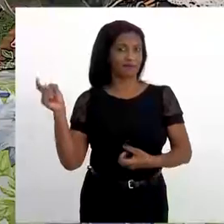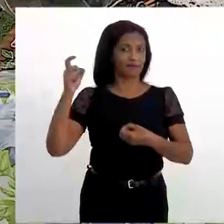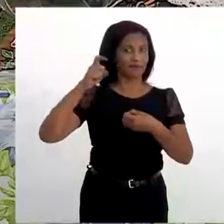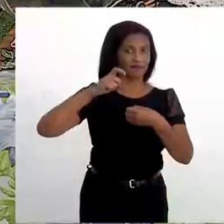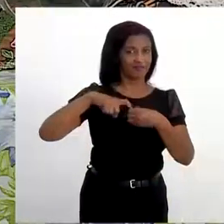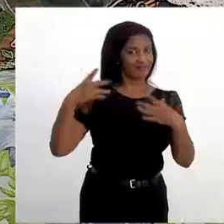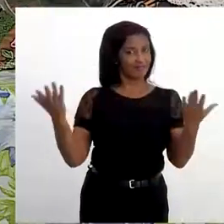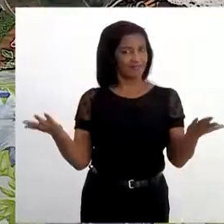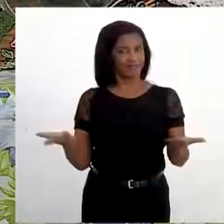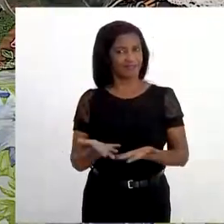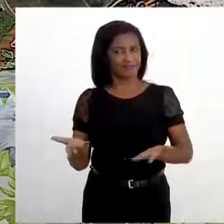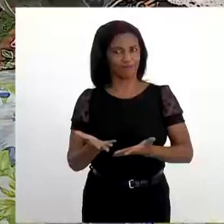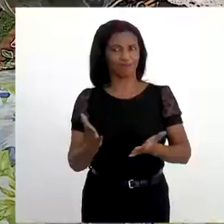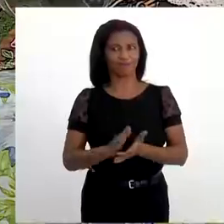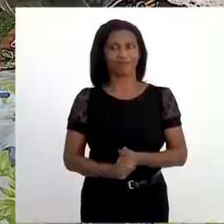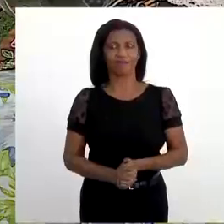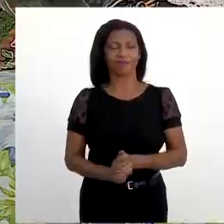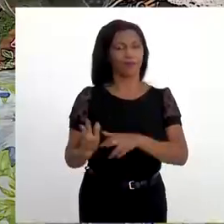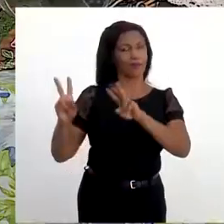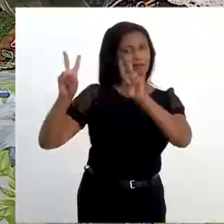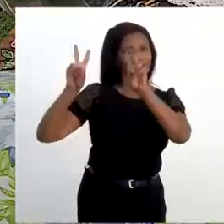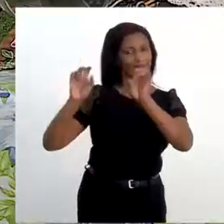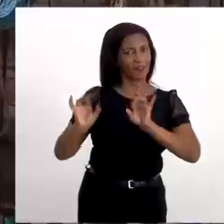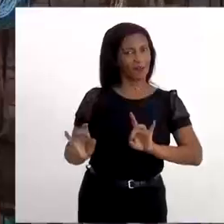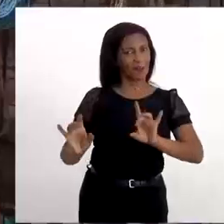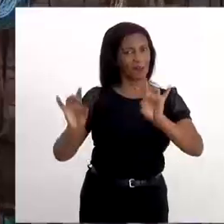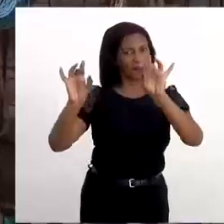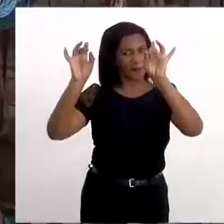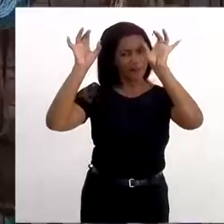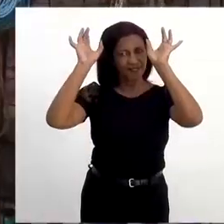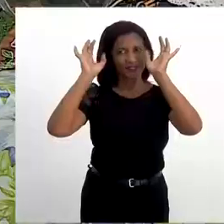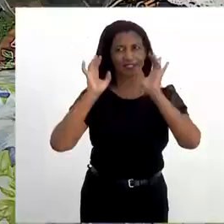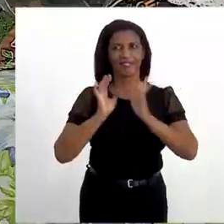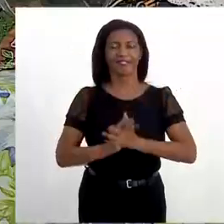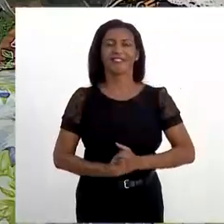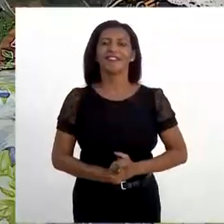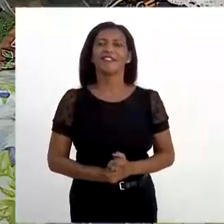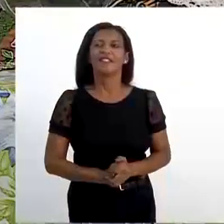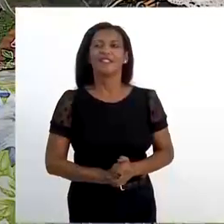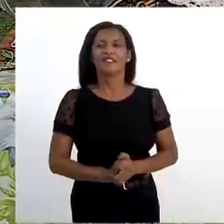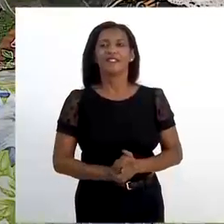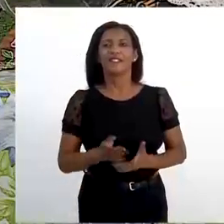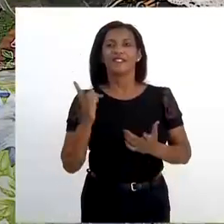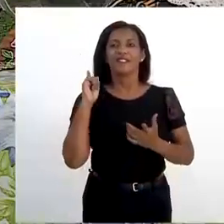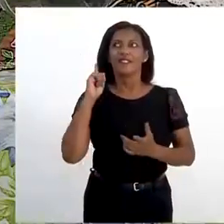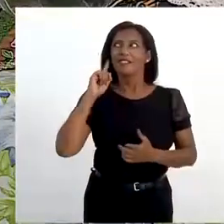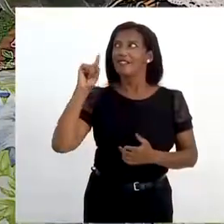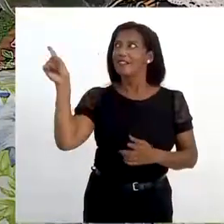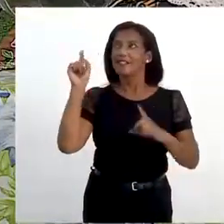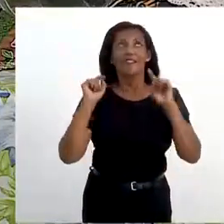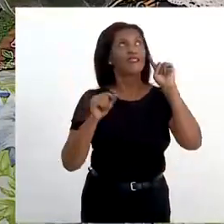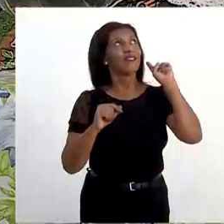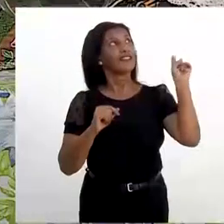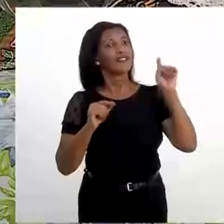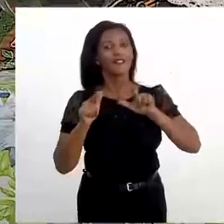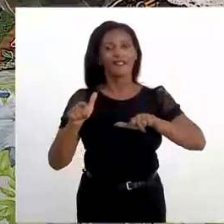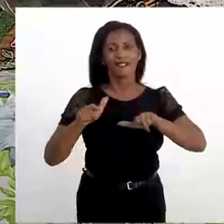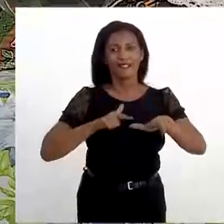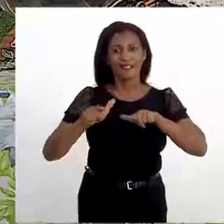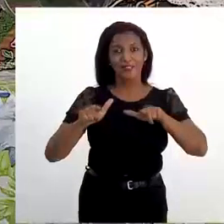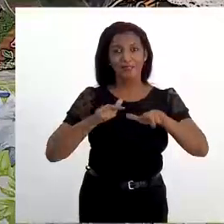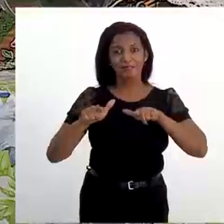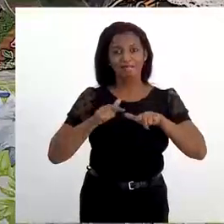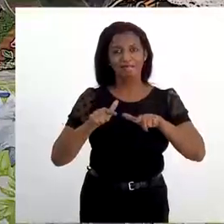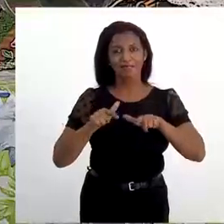Voltamos agora com um assunto especial, né Mãe Nilce, que é esse trabalho que vocês estão vendo aqui,